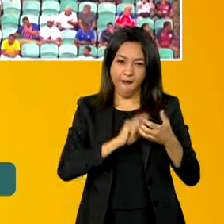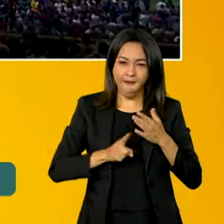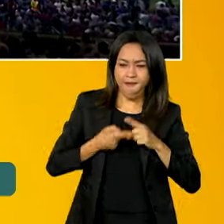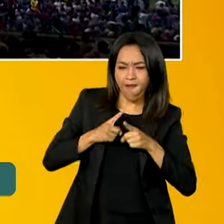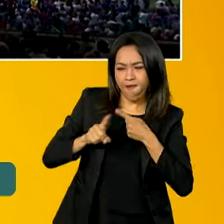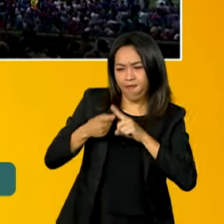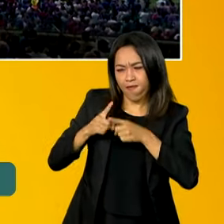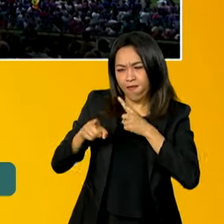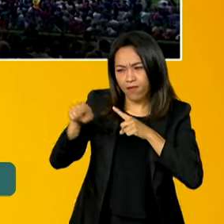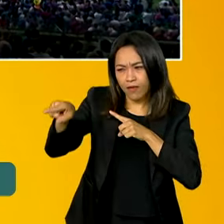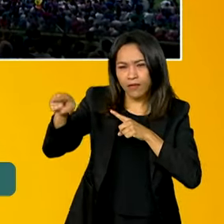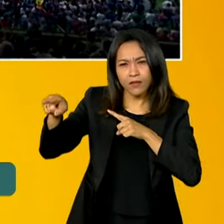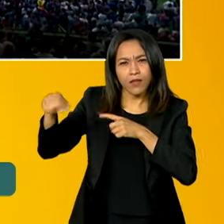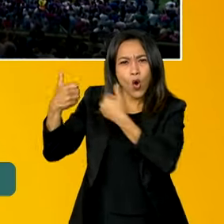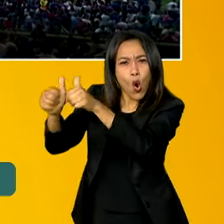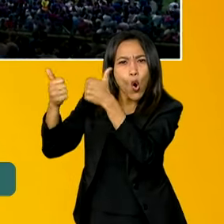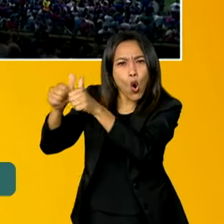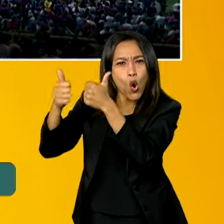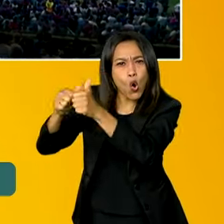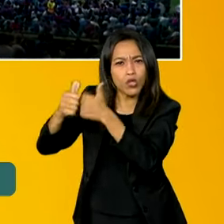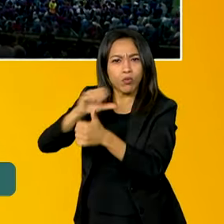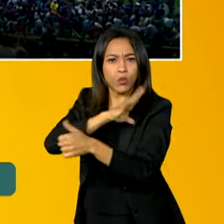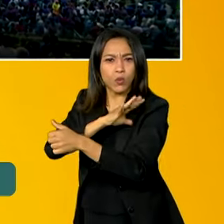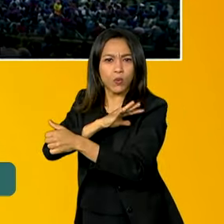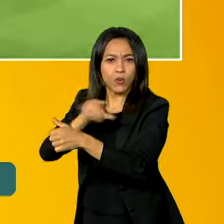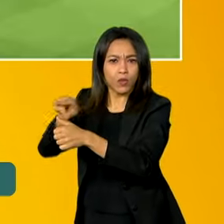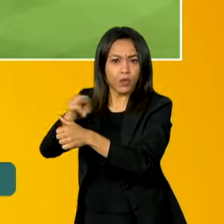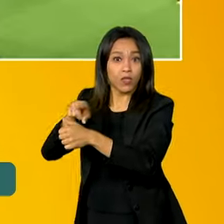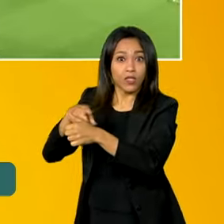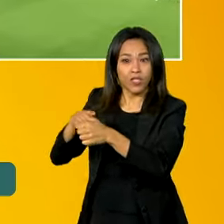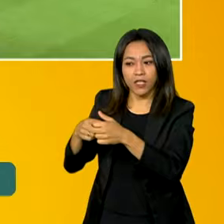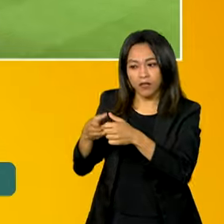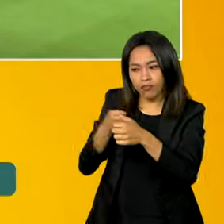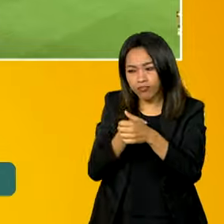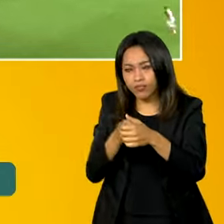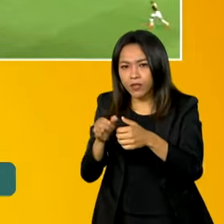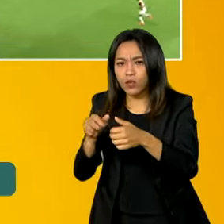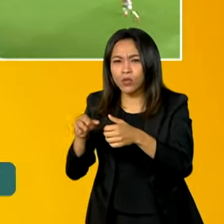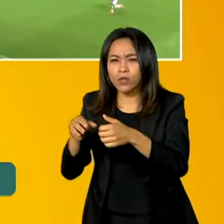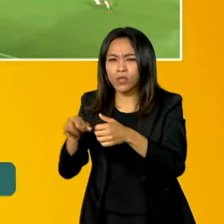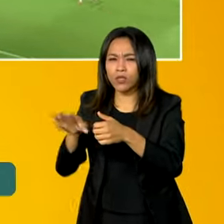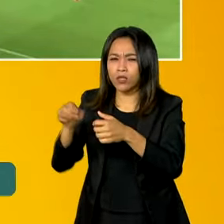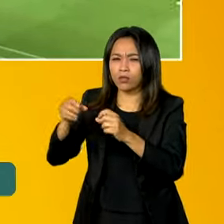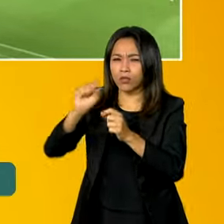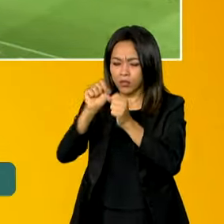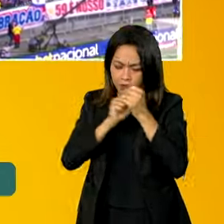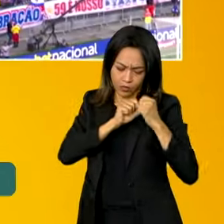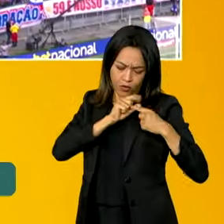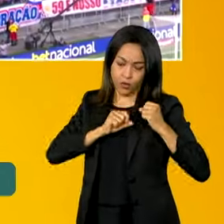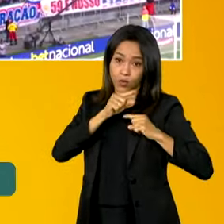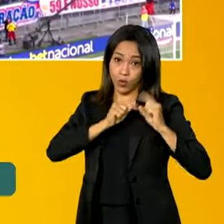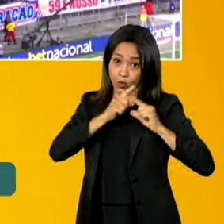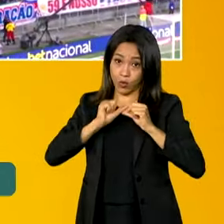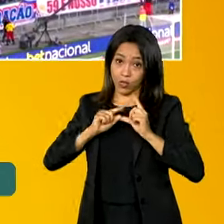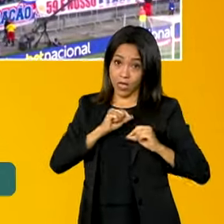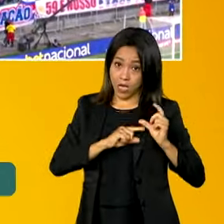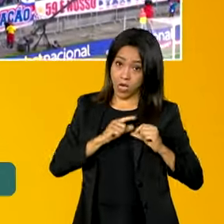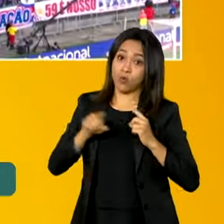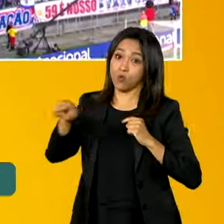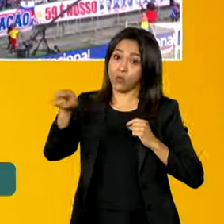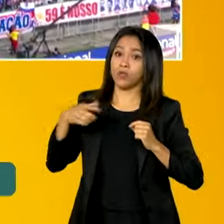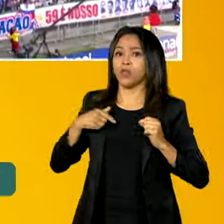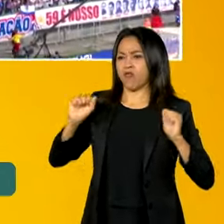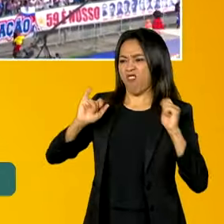torcedores do Cruzeiro que passava por uma rodovia no interior de São Paulo. O ônibus pegou fogo, 20 pessoas ficaram